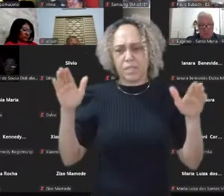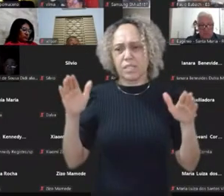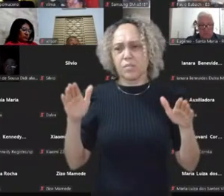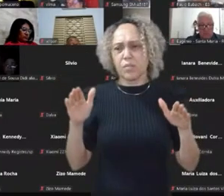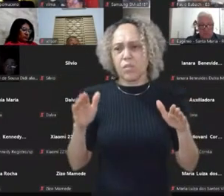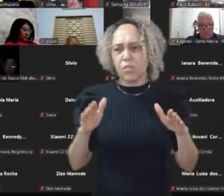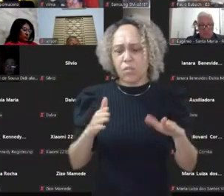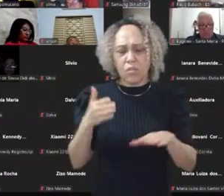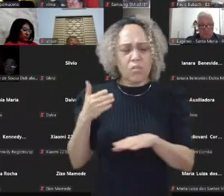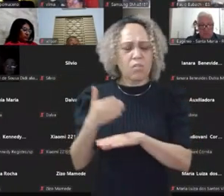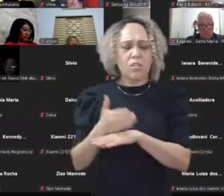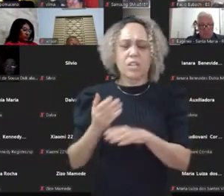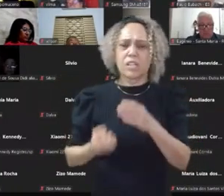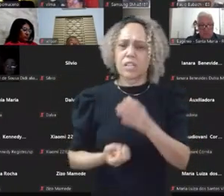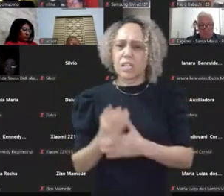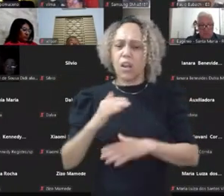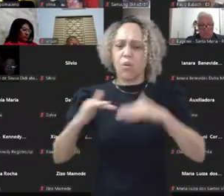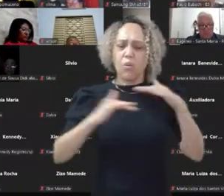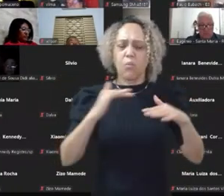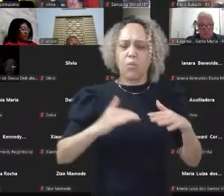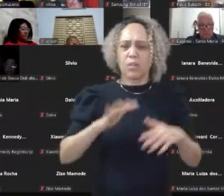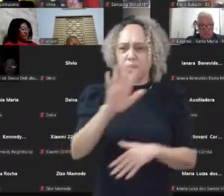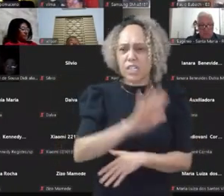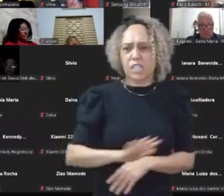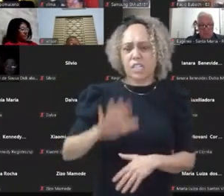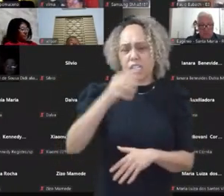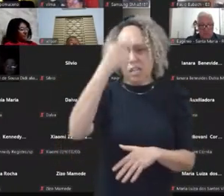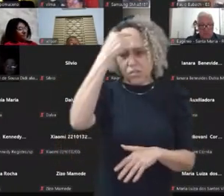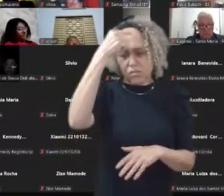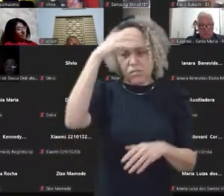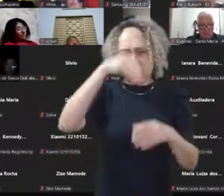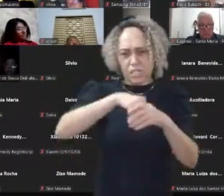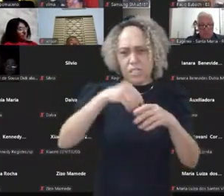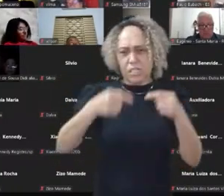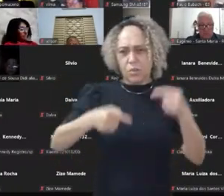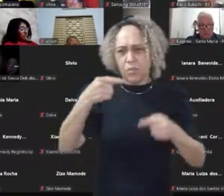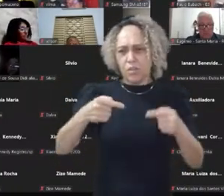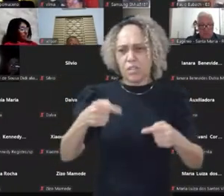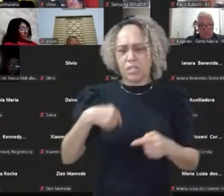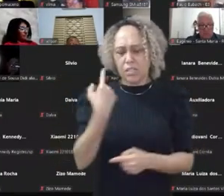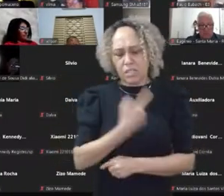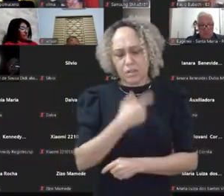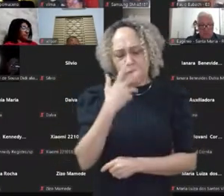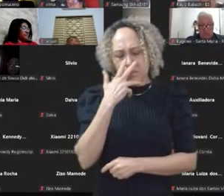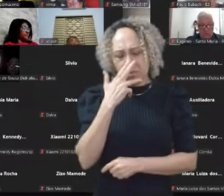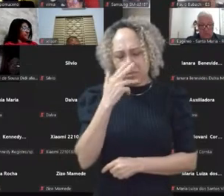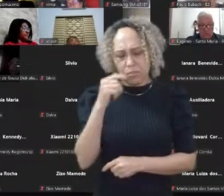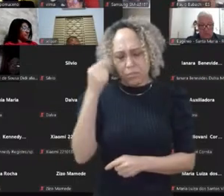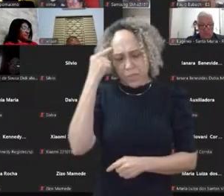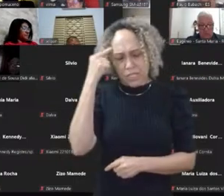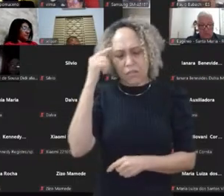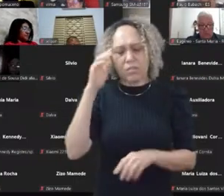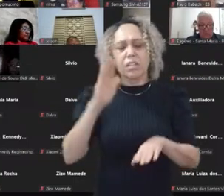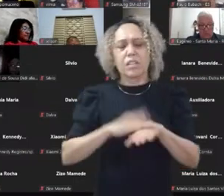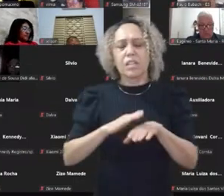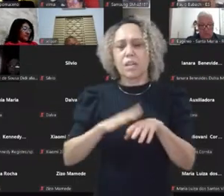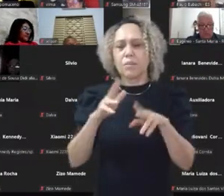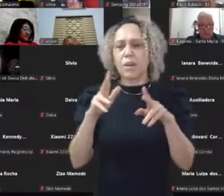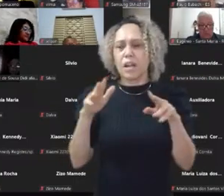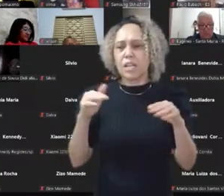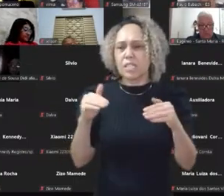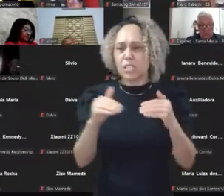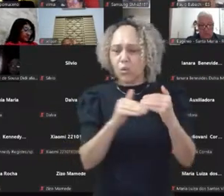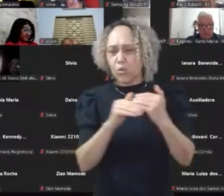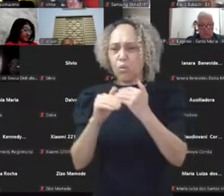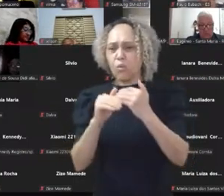um movimento mais geral na política, um movimento de conscientização. Acho que a gente deveria pensar um pouco o que é mais comum. Porque o trabalho